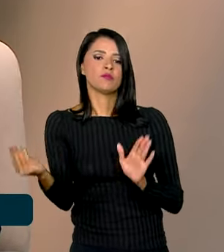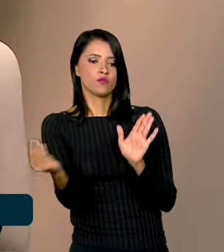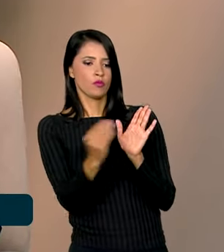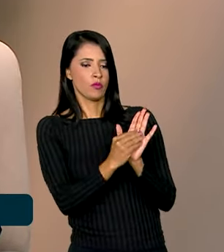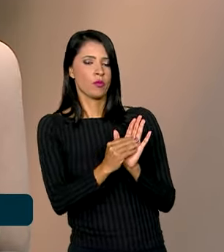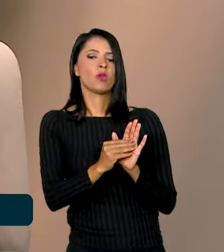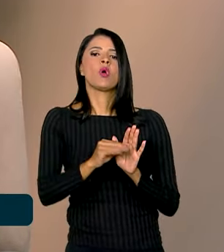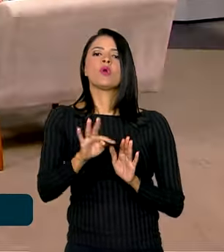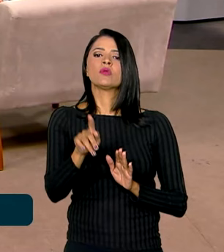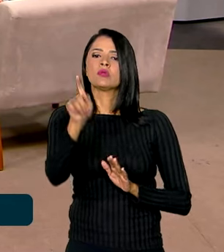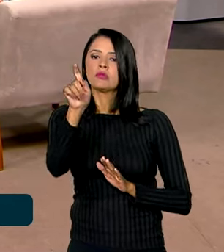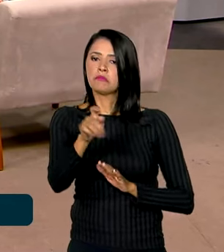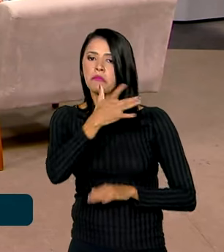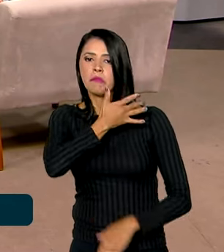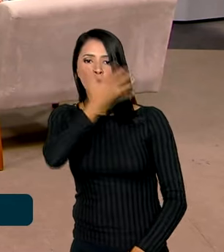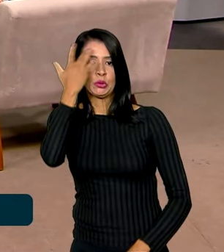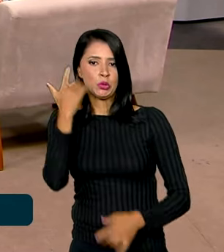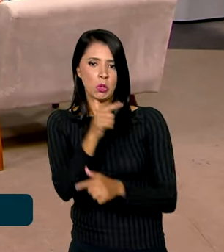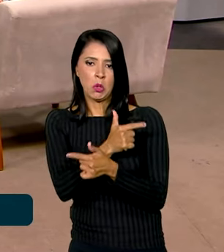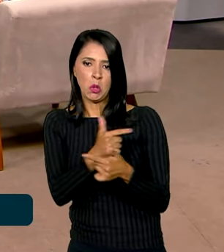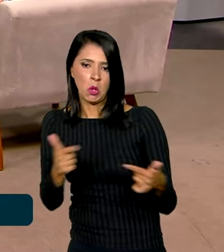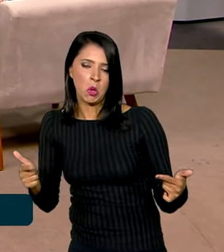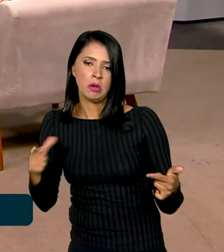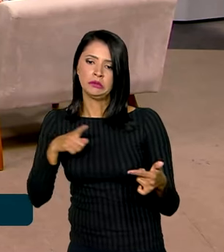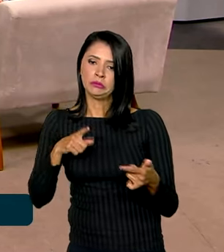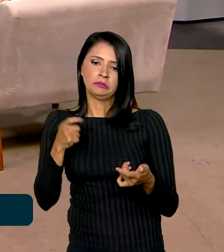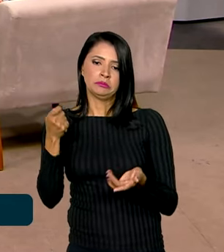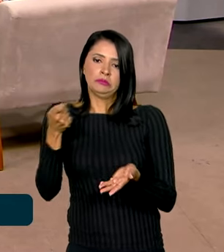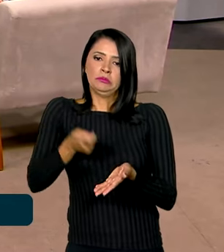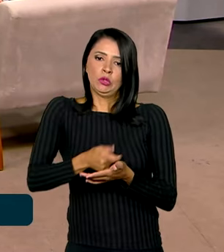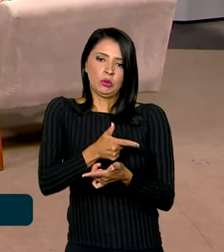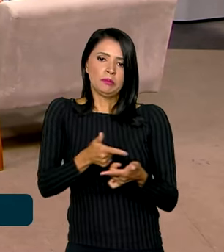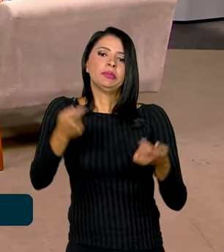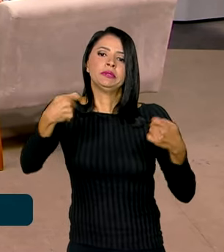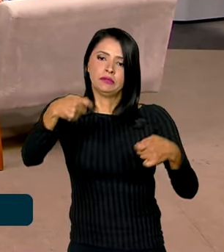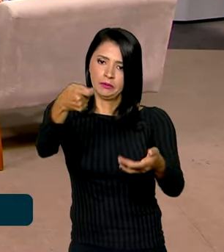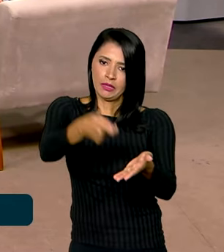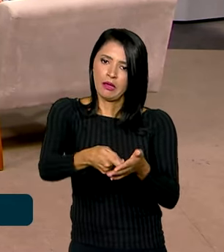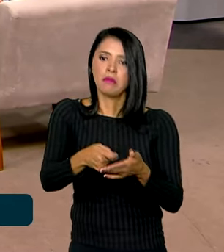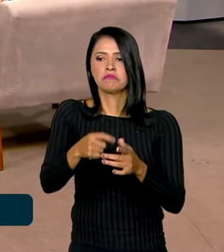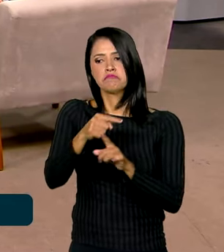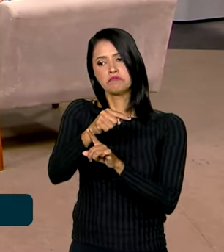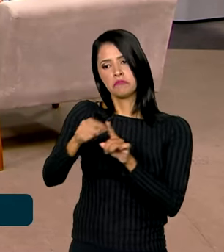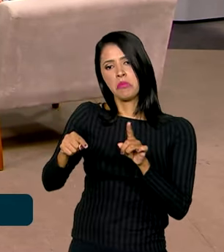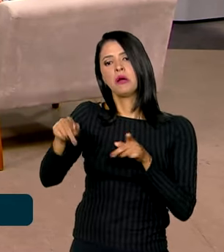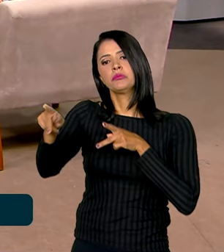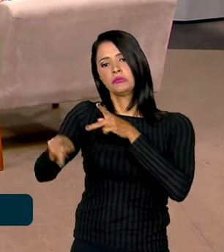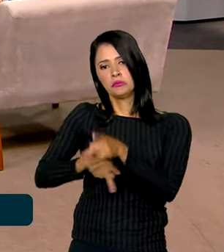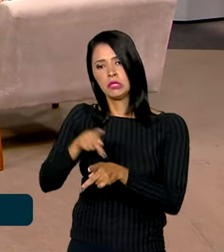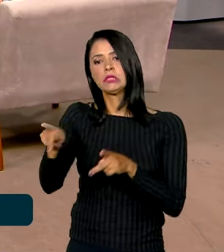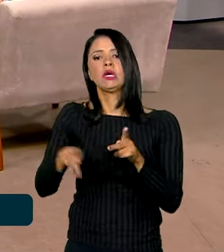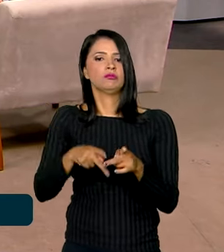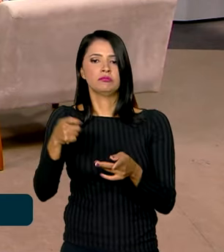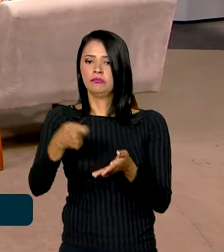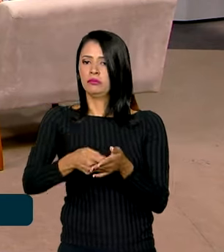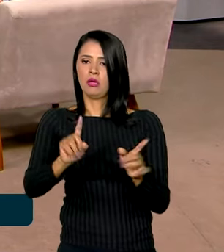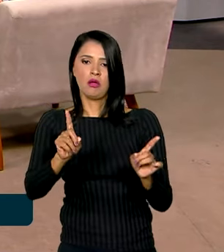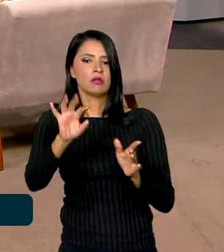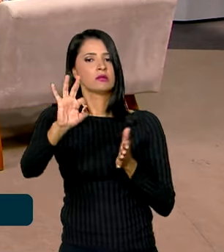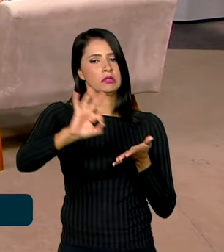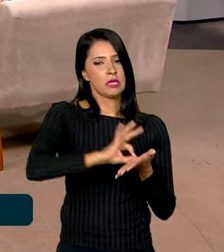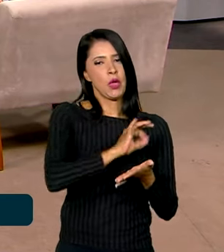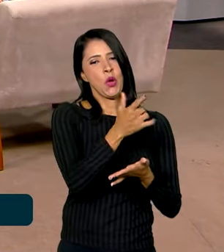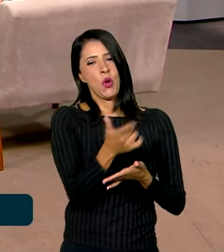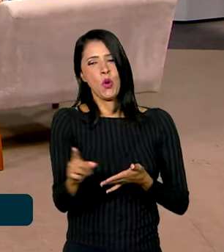razoáveis para aquelas pessoas que não têm isenção, uma parte da população terá direito à isenção na taxa de inscrição, mas algumas pessoas que estão um pouquinho